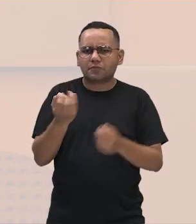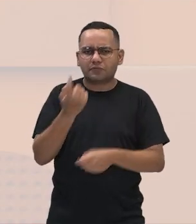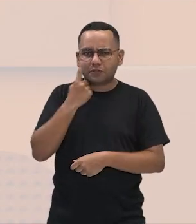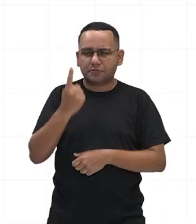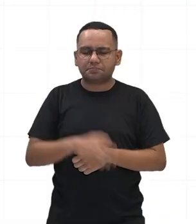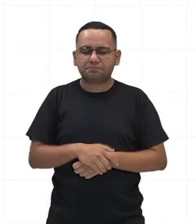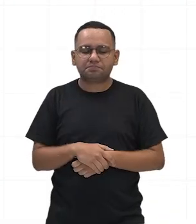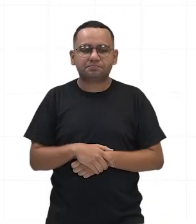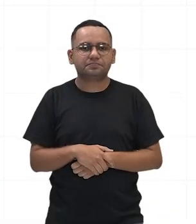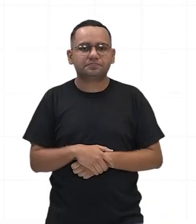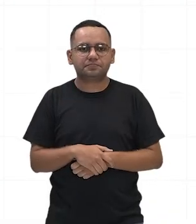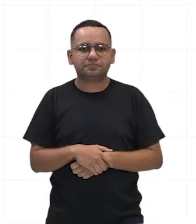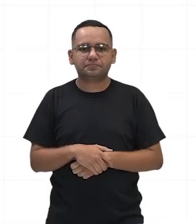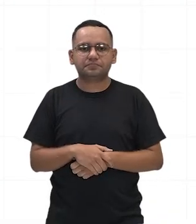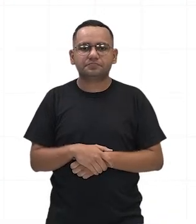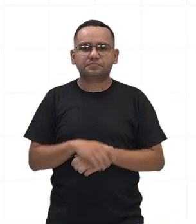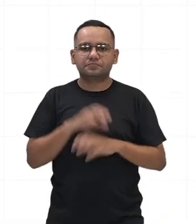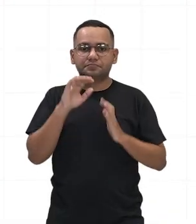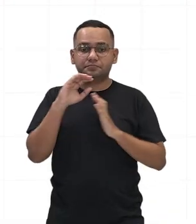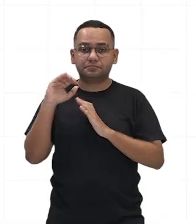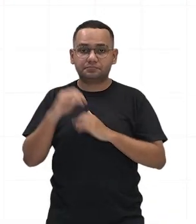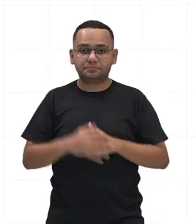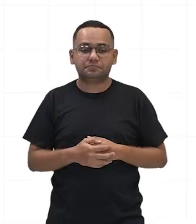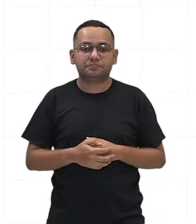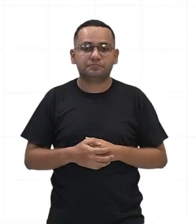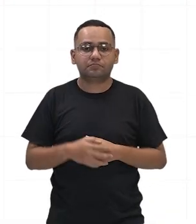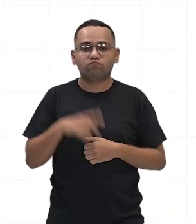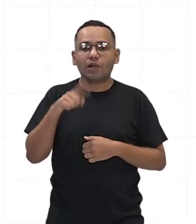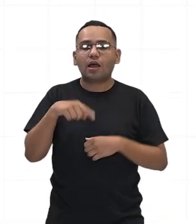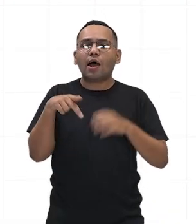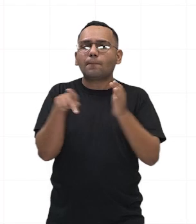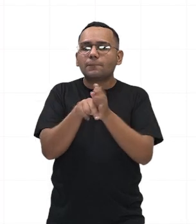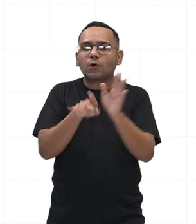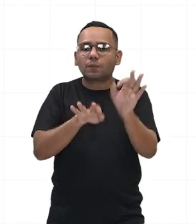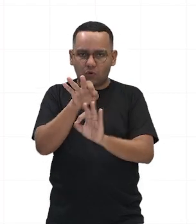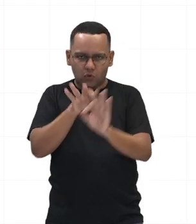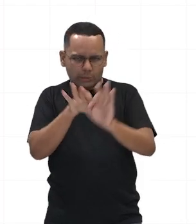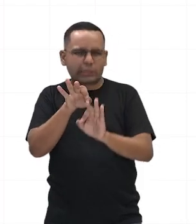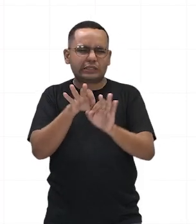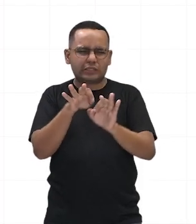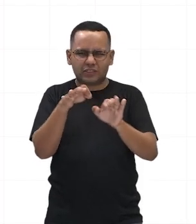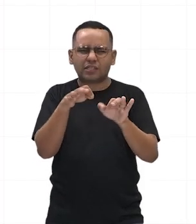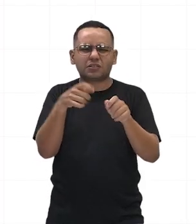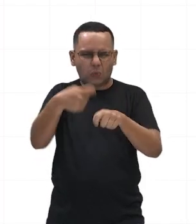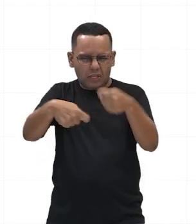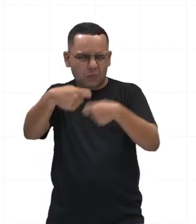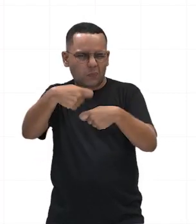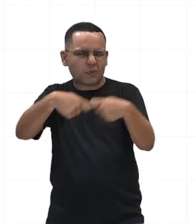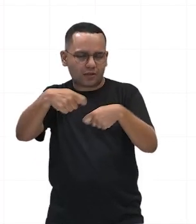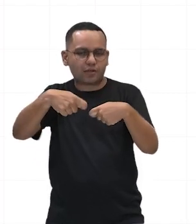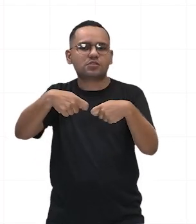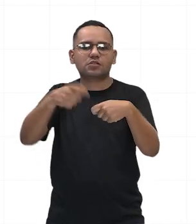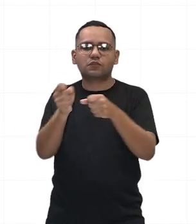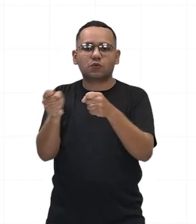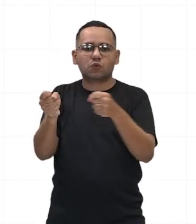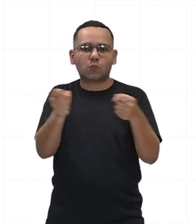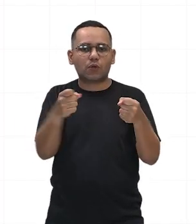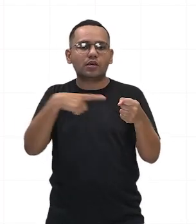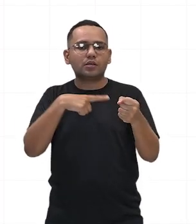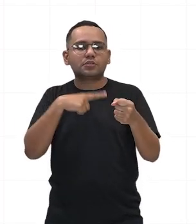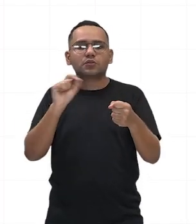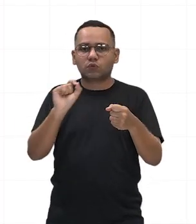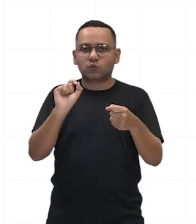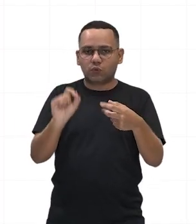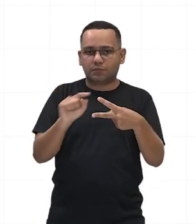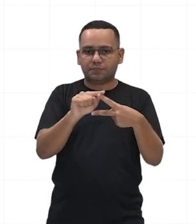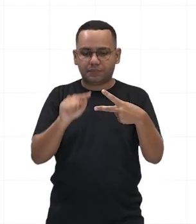a estrutura de poder romano estava centrada no Senado e nas assembleias,